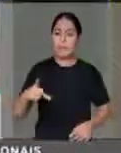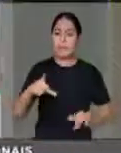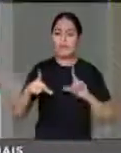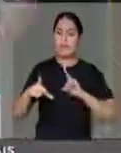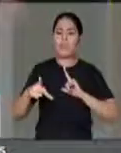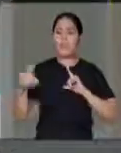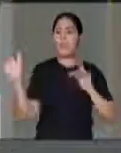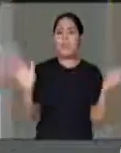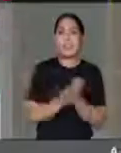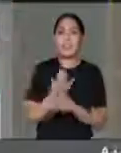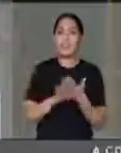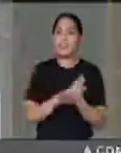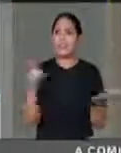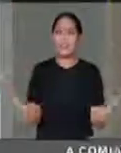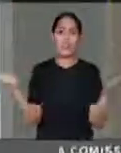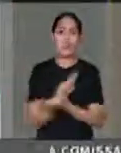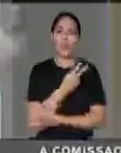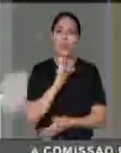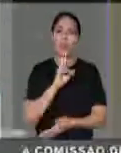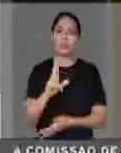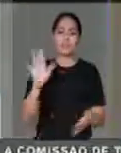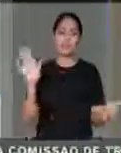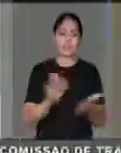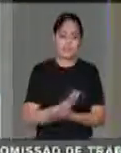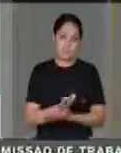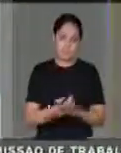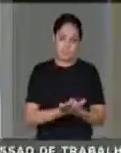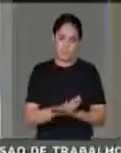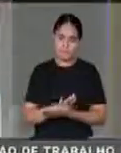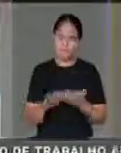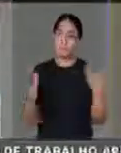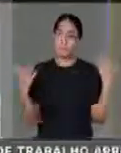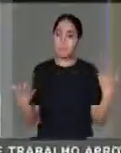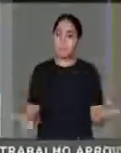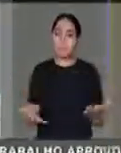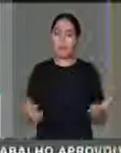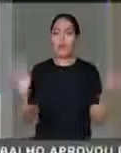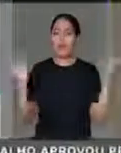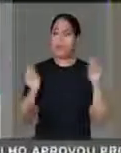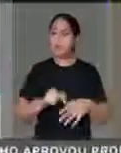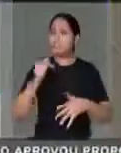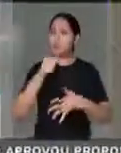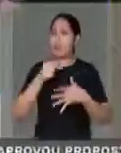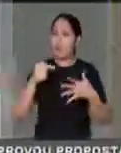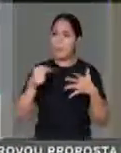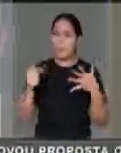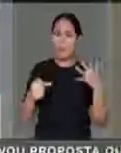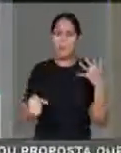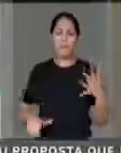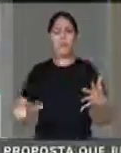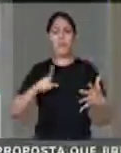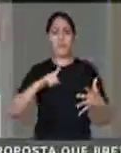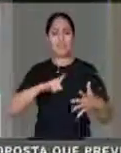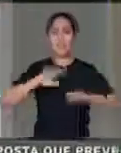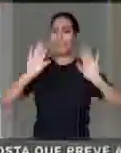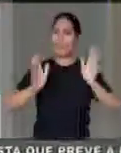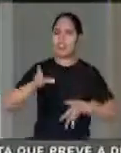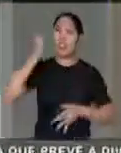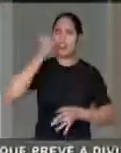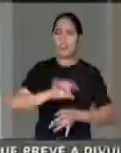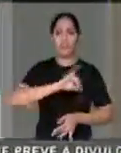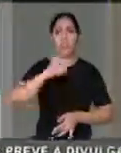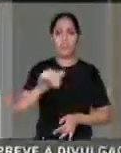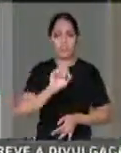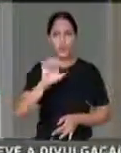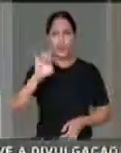nada foi feito como resposta. A gente poderia aqui trazer o que é a situação, a deputada Joênia deve